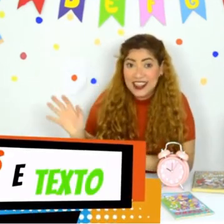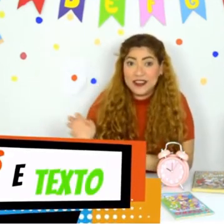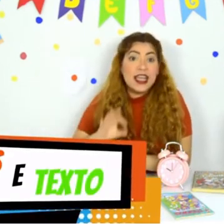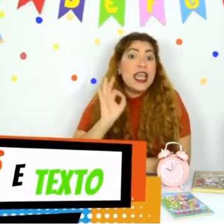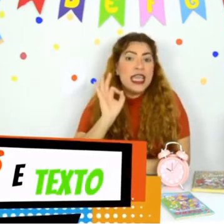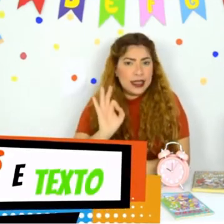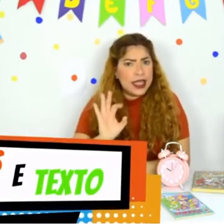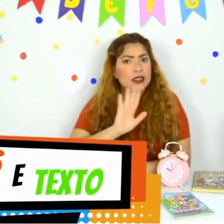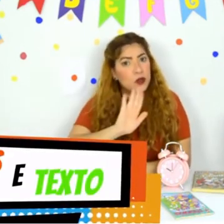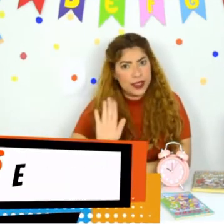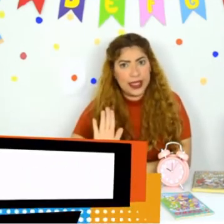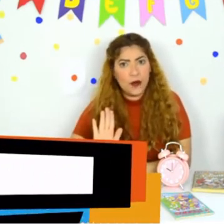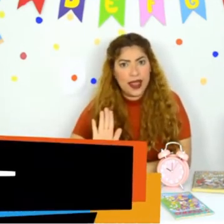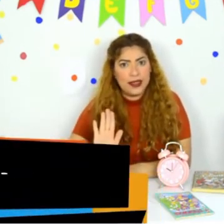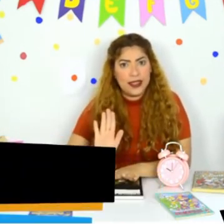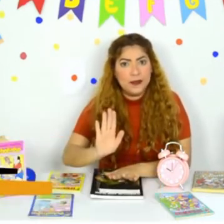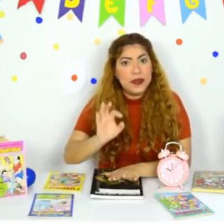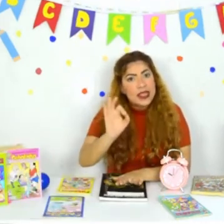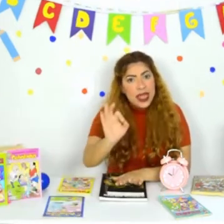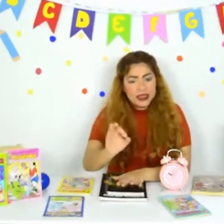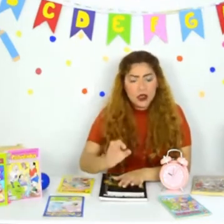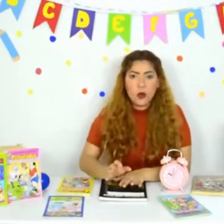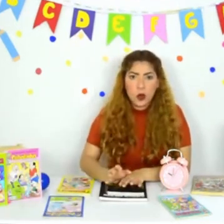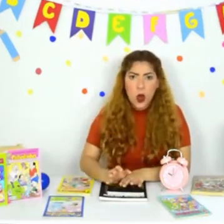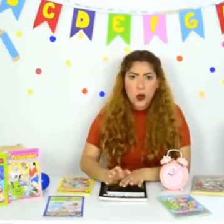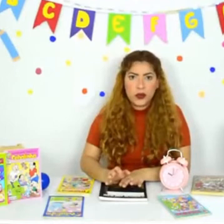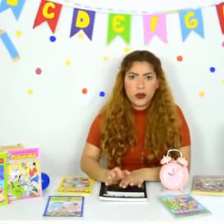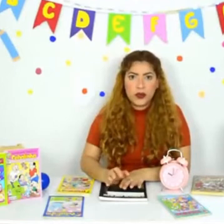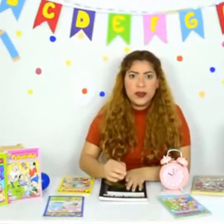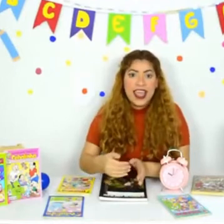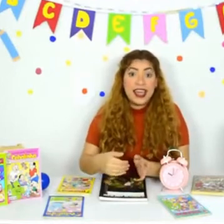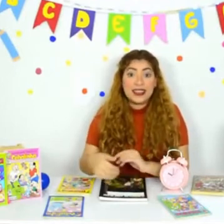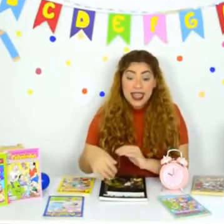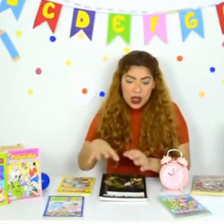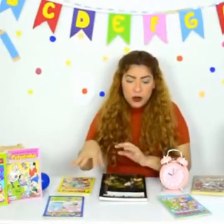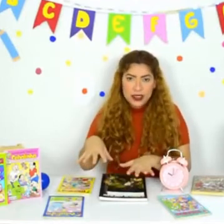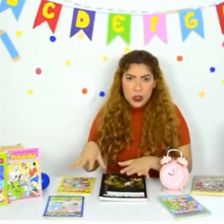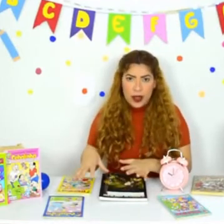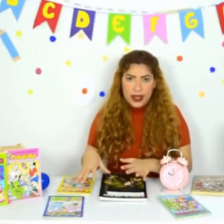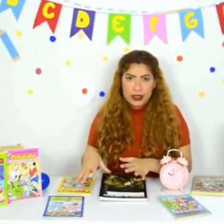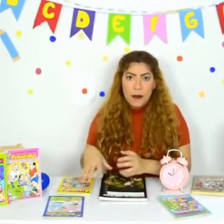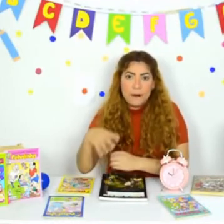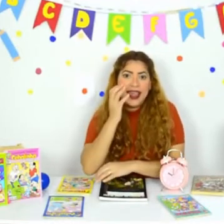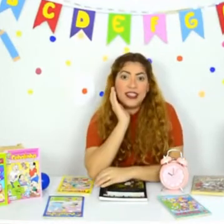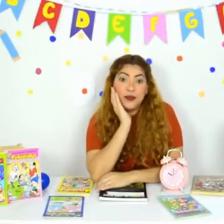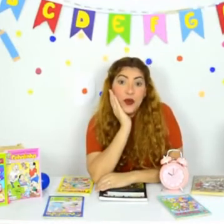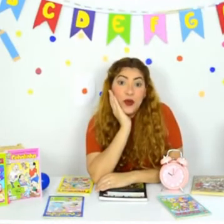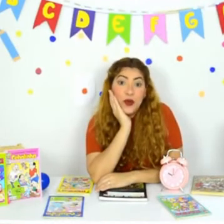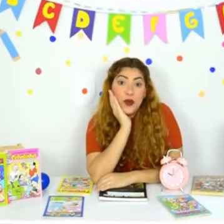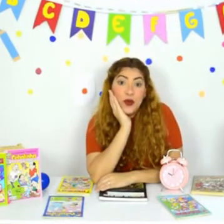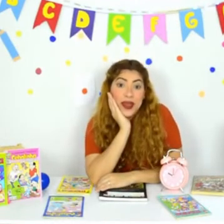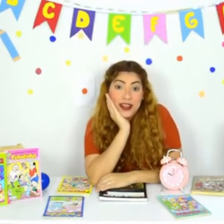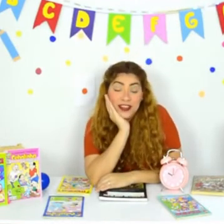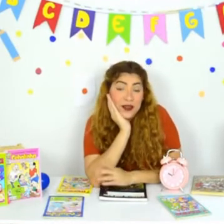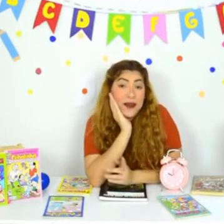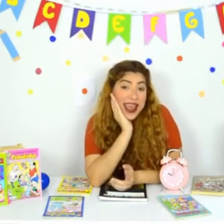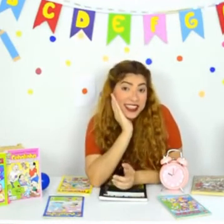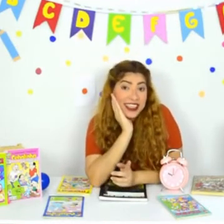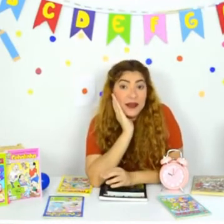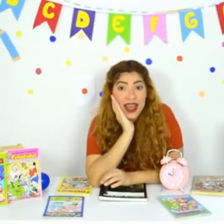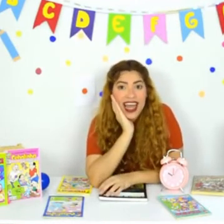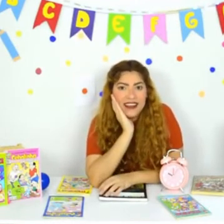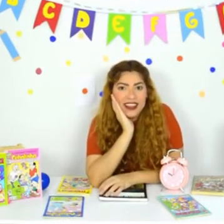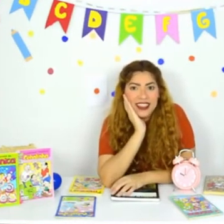desenhos e texto em sequência. Assim como um conto, elas narram histórias, mas por meio de